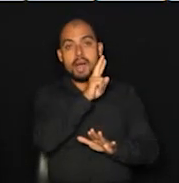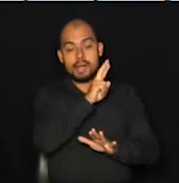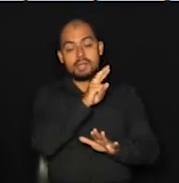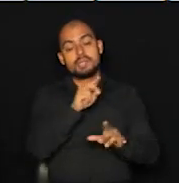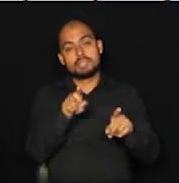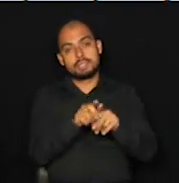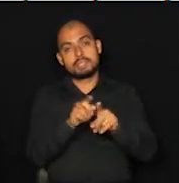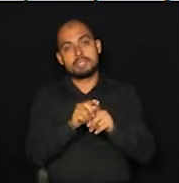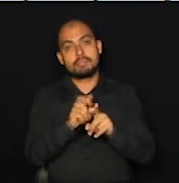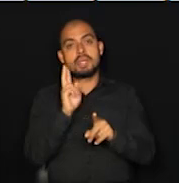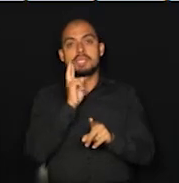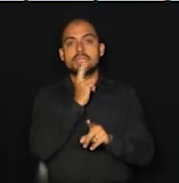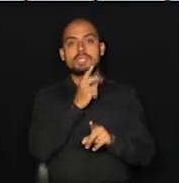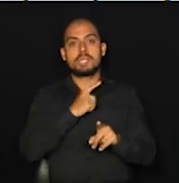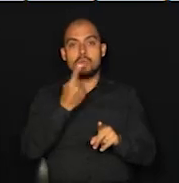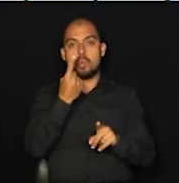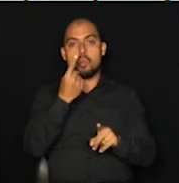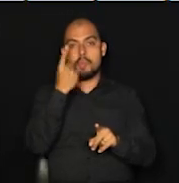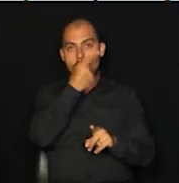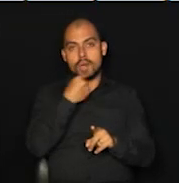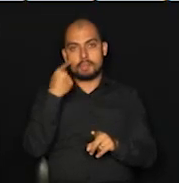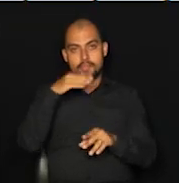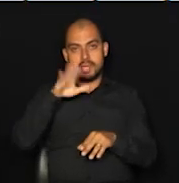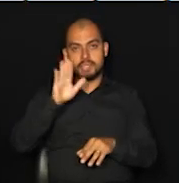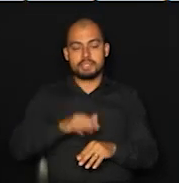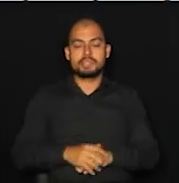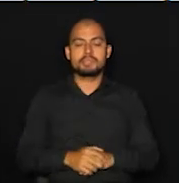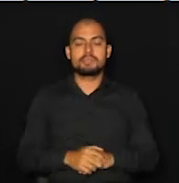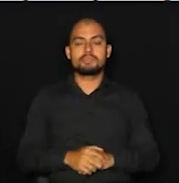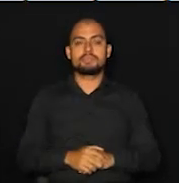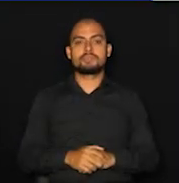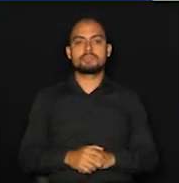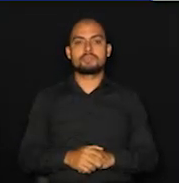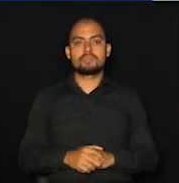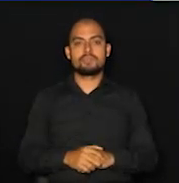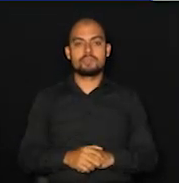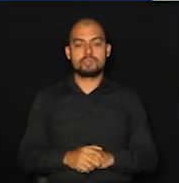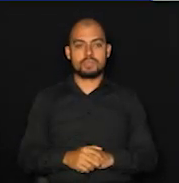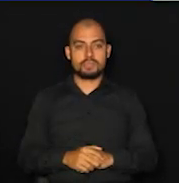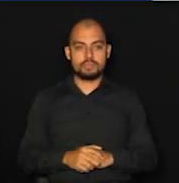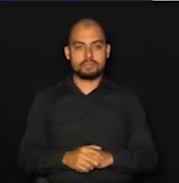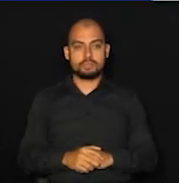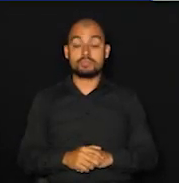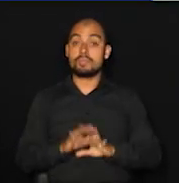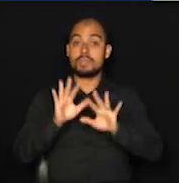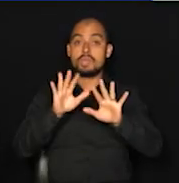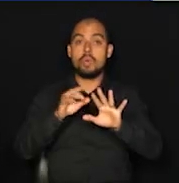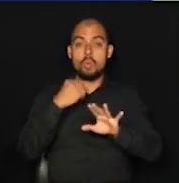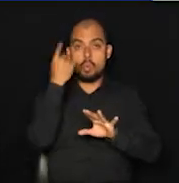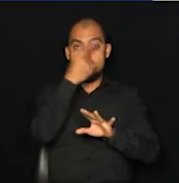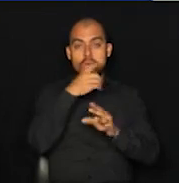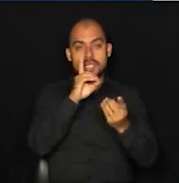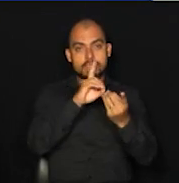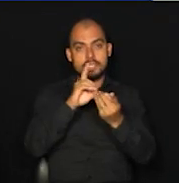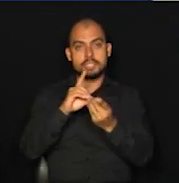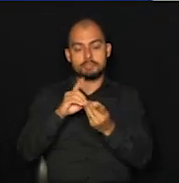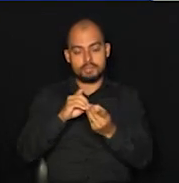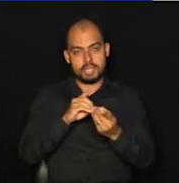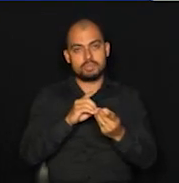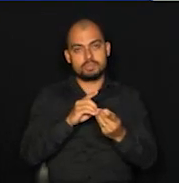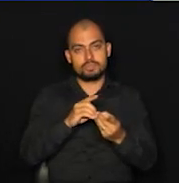restaurantes, uma hora a mais de atendimento. Nós estamos estendendo o horário de tolerância para